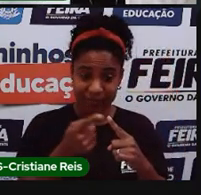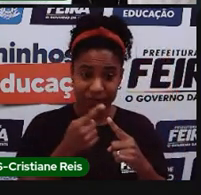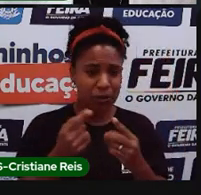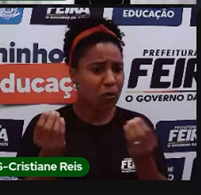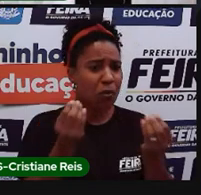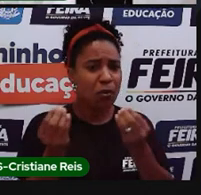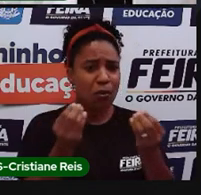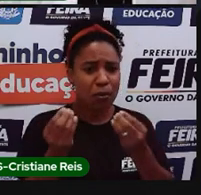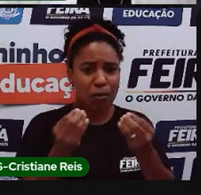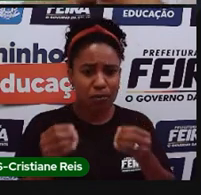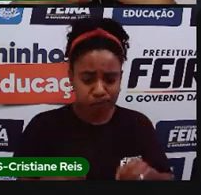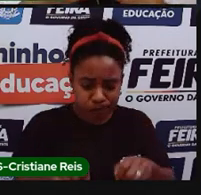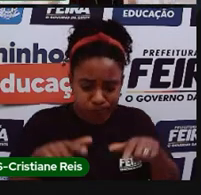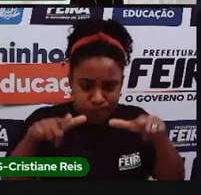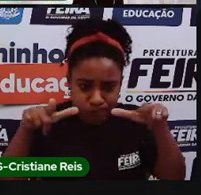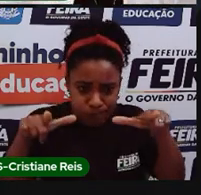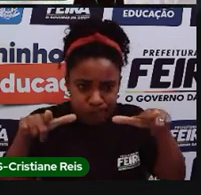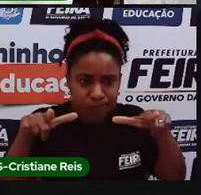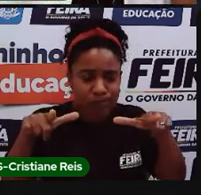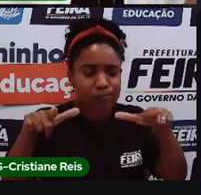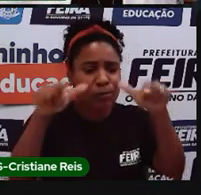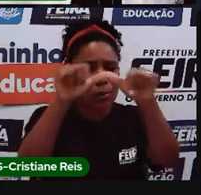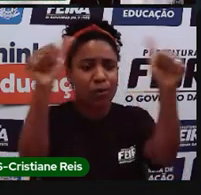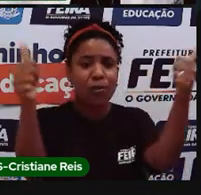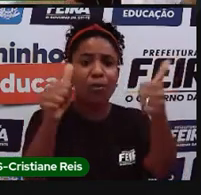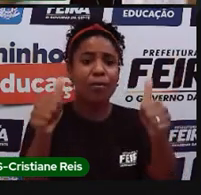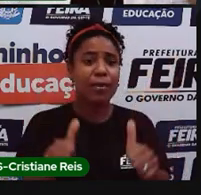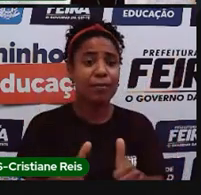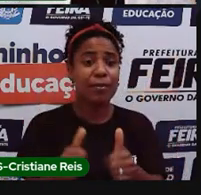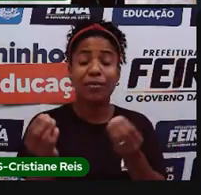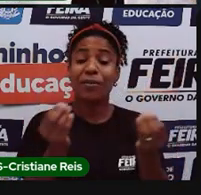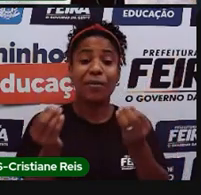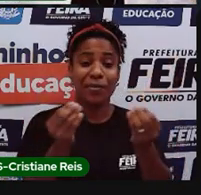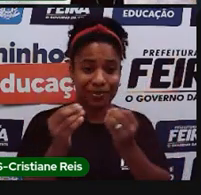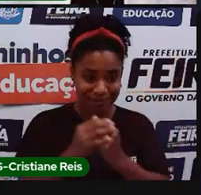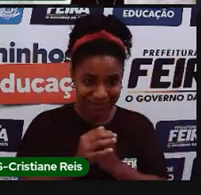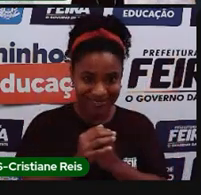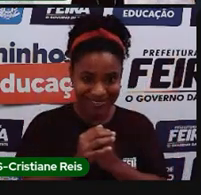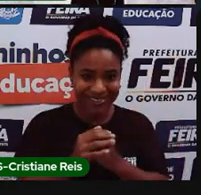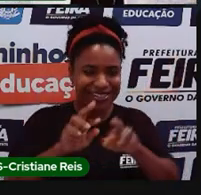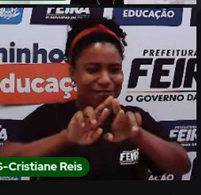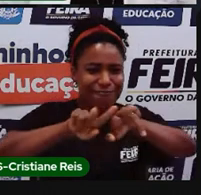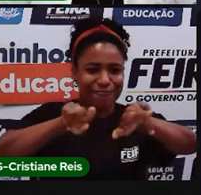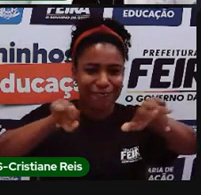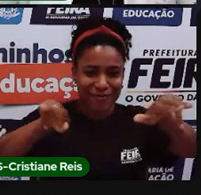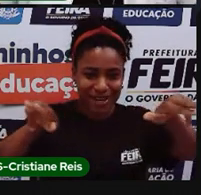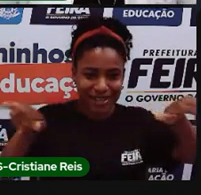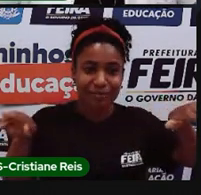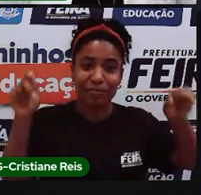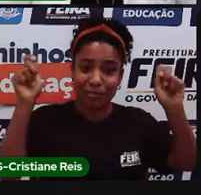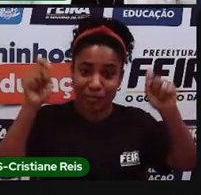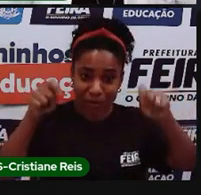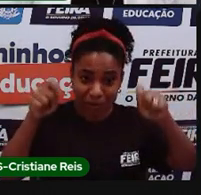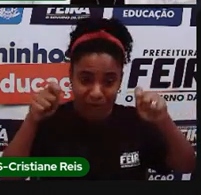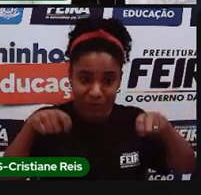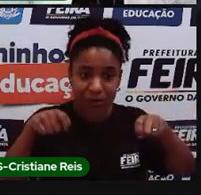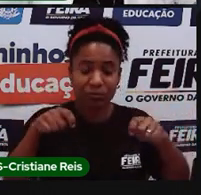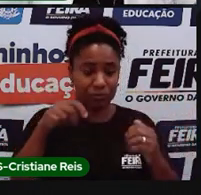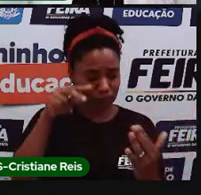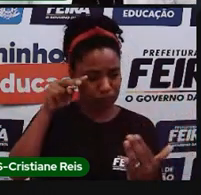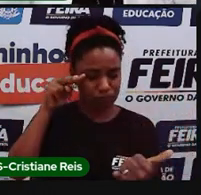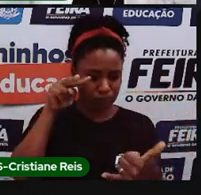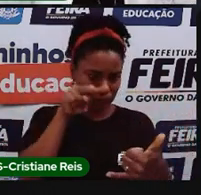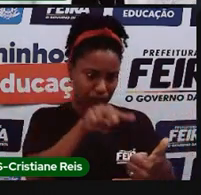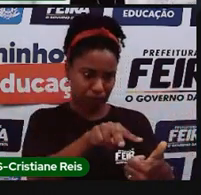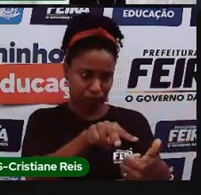como eu vou olhar esse mapa. Existem várias formas que a gente pode olhar. A gente pode olhar ela de forma direta,